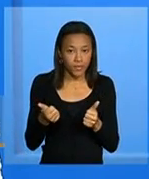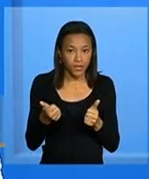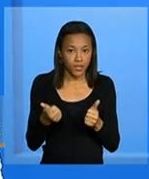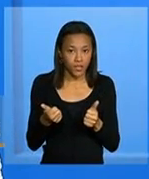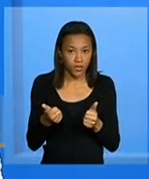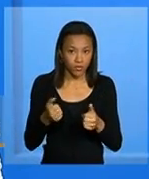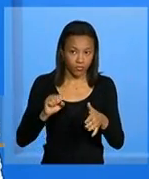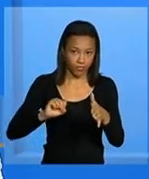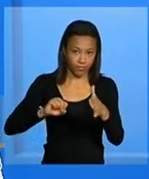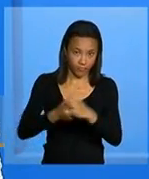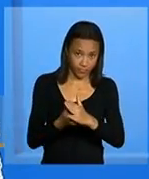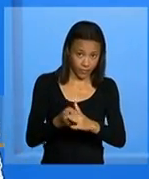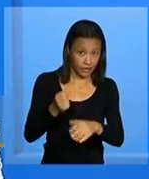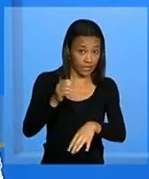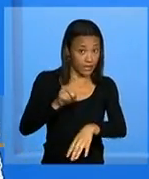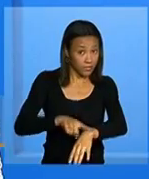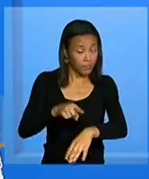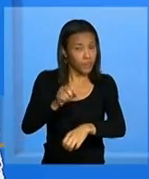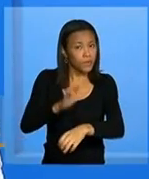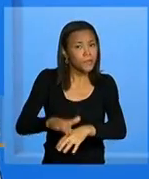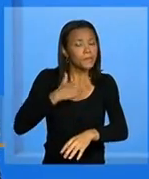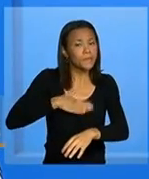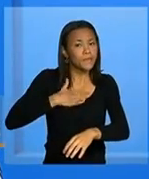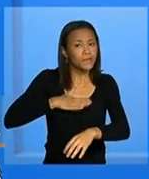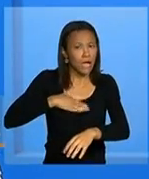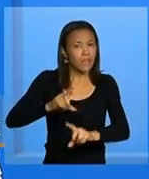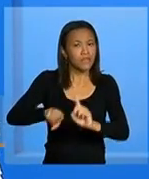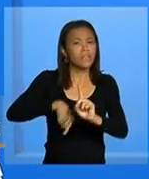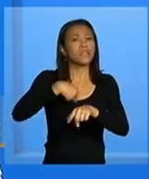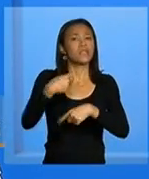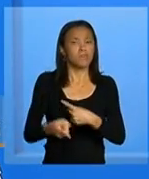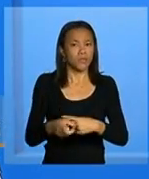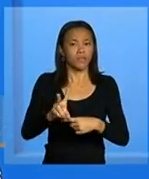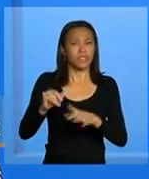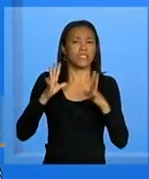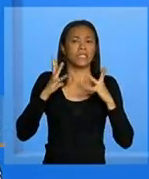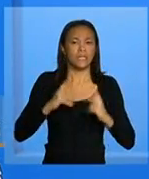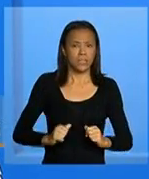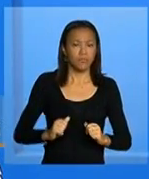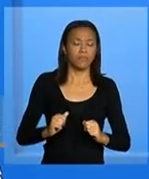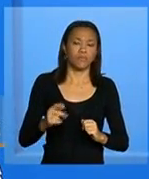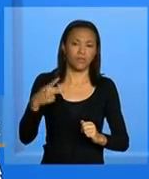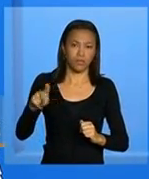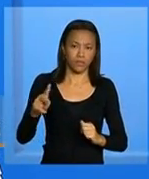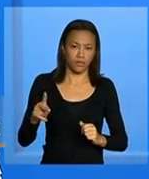temporária dos efeitos elas terão seus registros limpos no SICOM